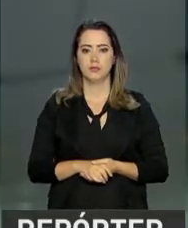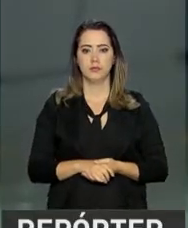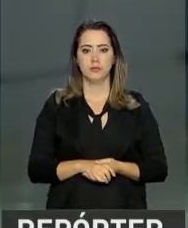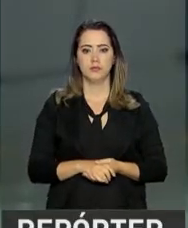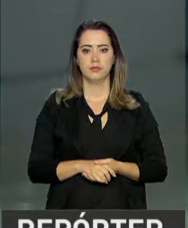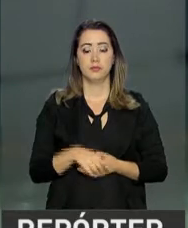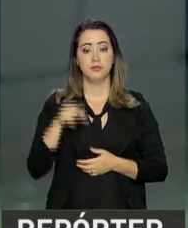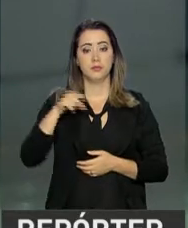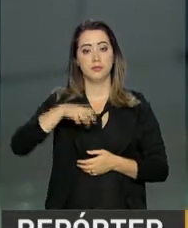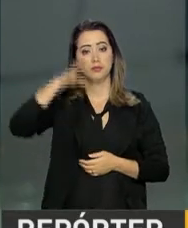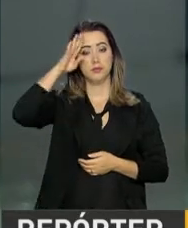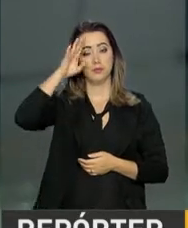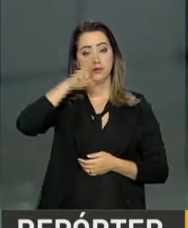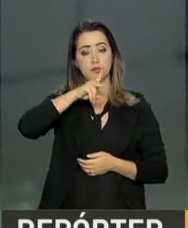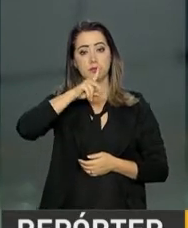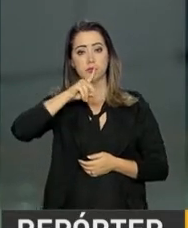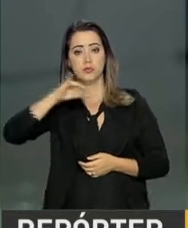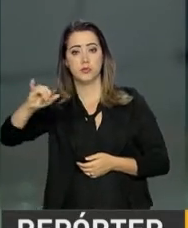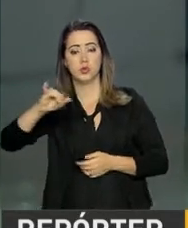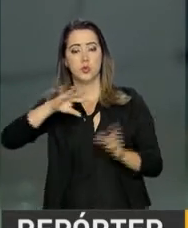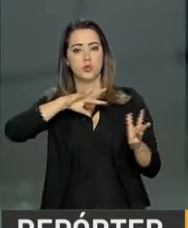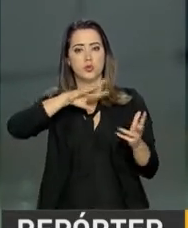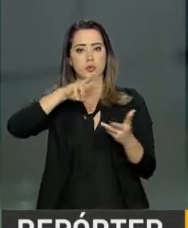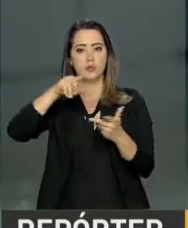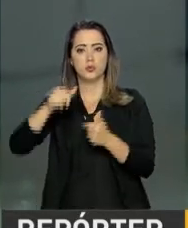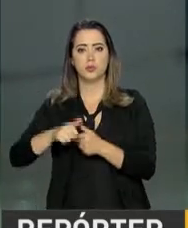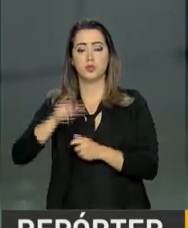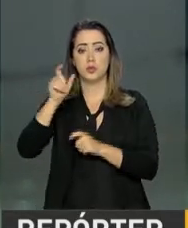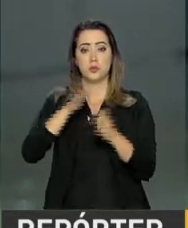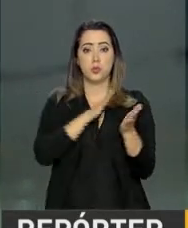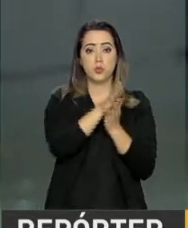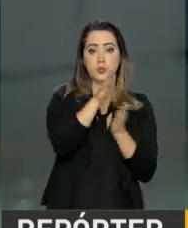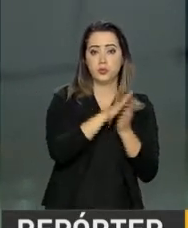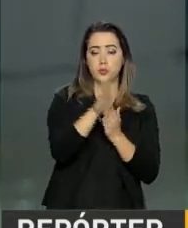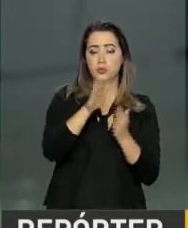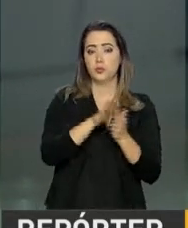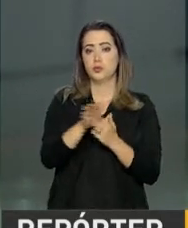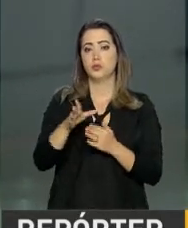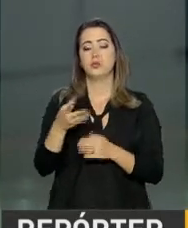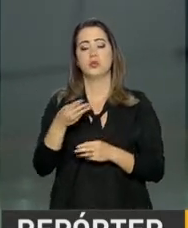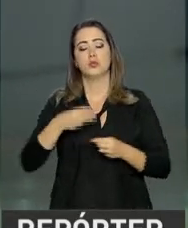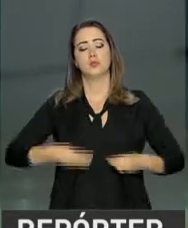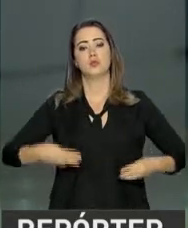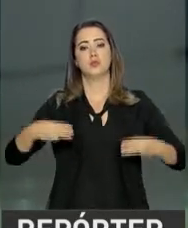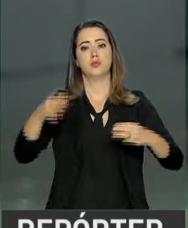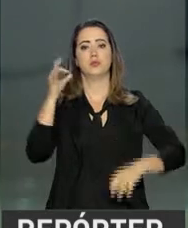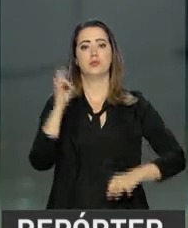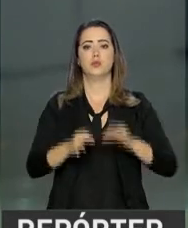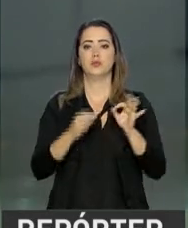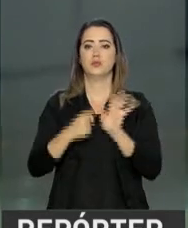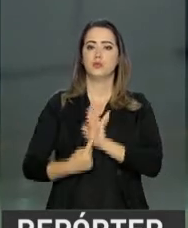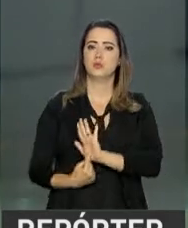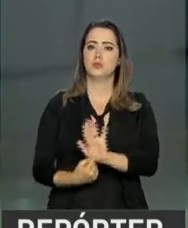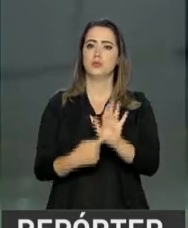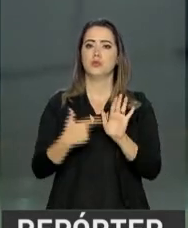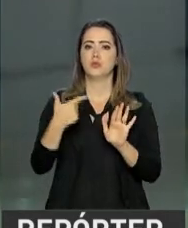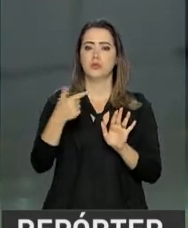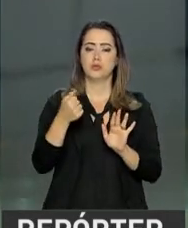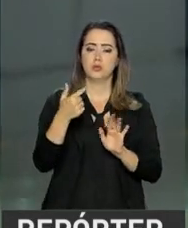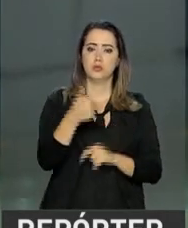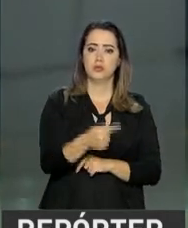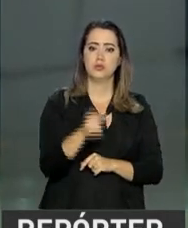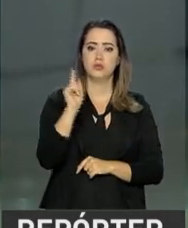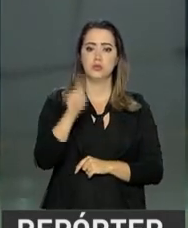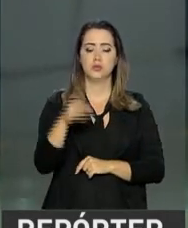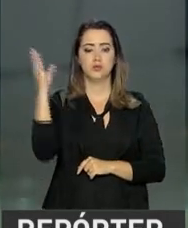Nesta quarta-feira é o Dia Mundial do Refugiado. E dados do Ministério da Justiça apontam que, em 2017,